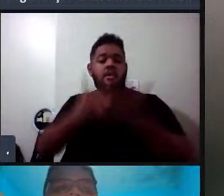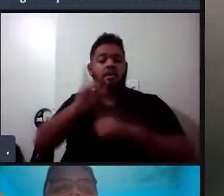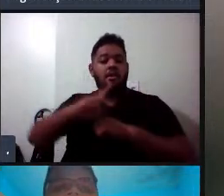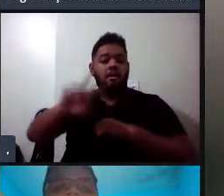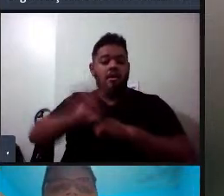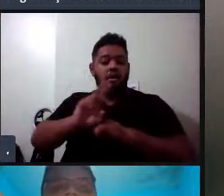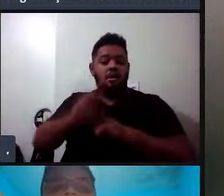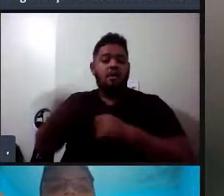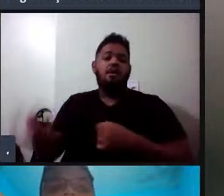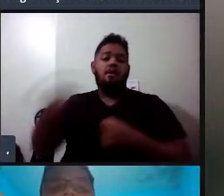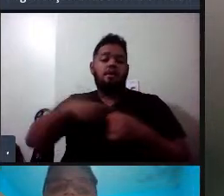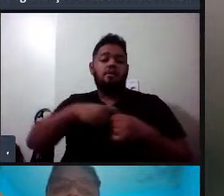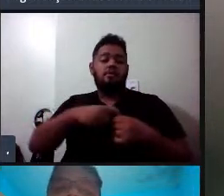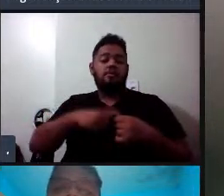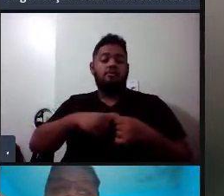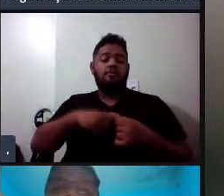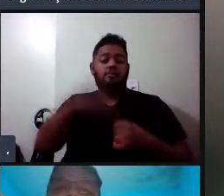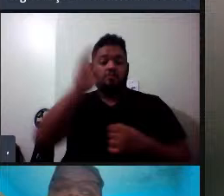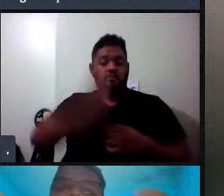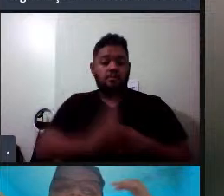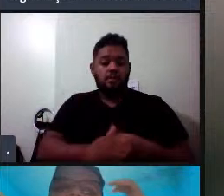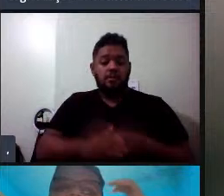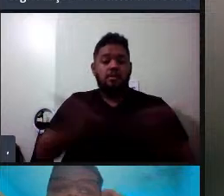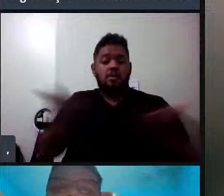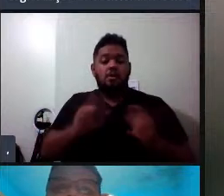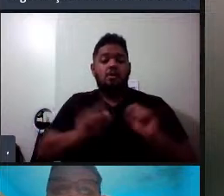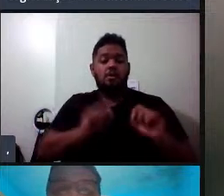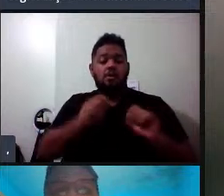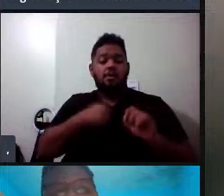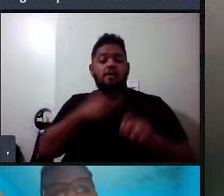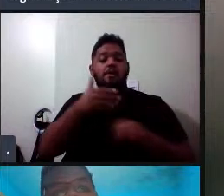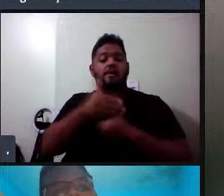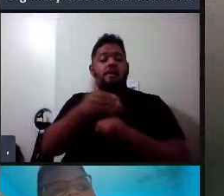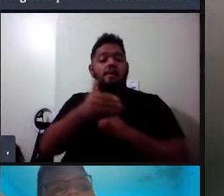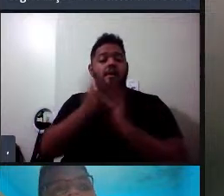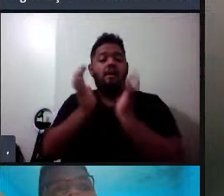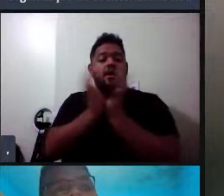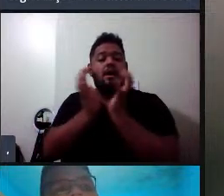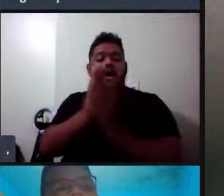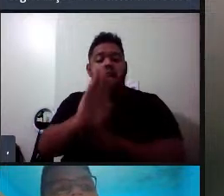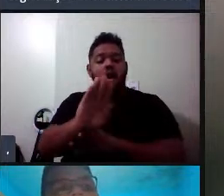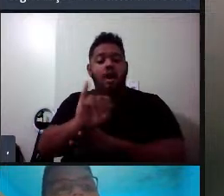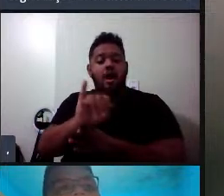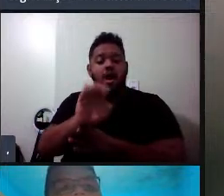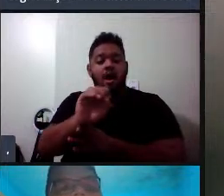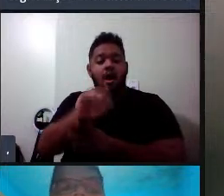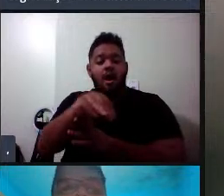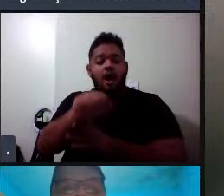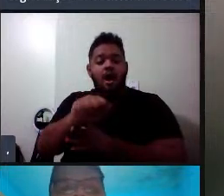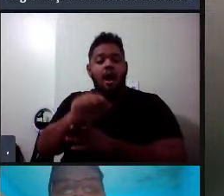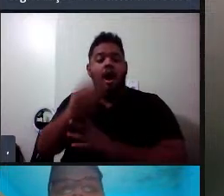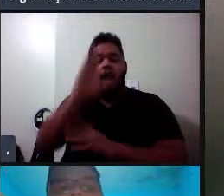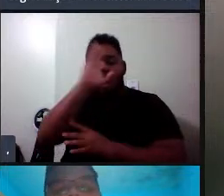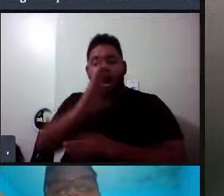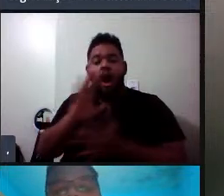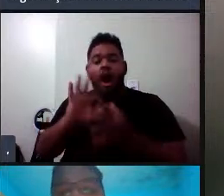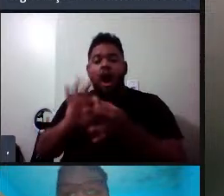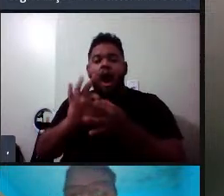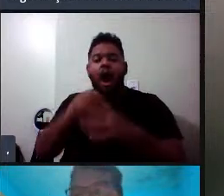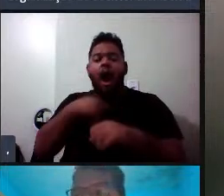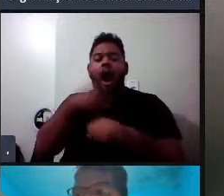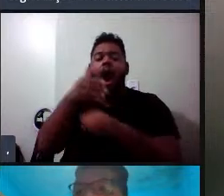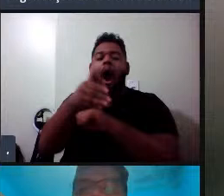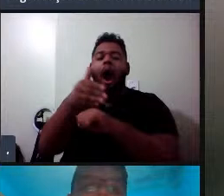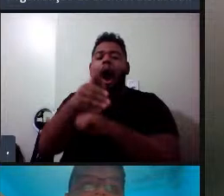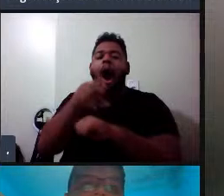Fui de volta aqui no Brasil e hoje eu tô... E faço parte do grupo Bioma, né? Minha principal ligação aqui. Hoje nós estamos sediados ali na